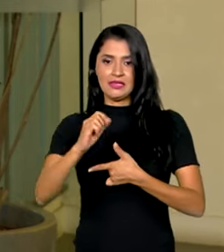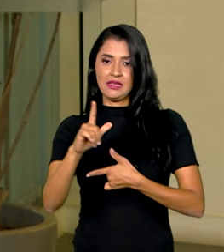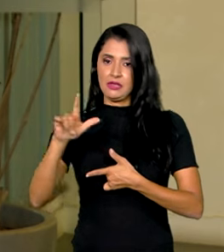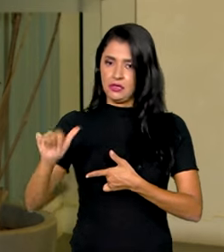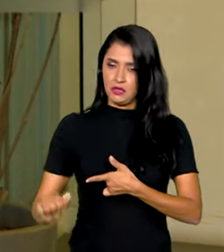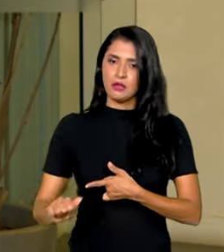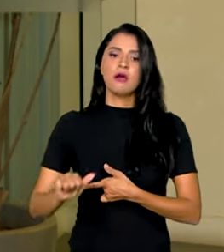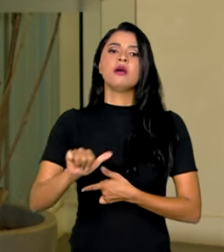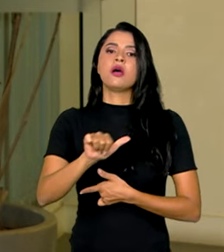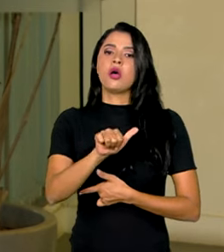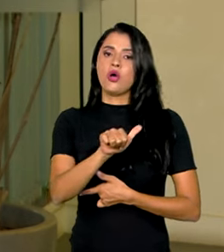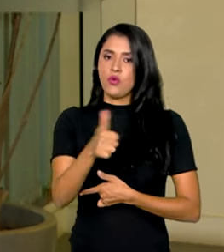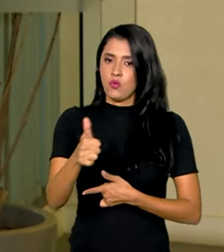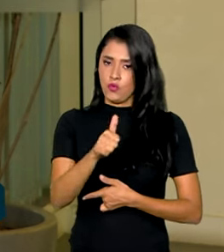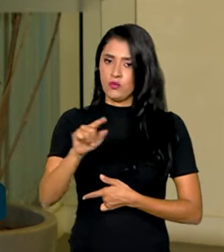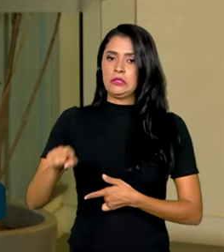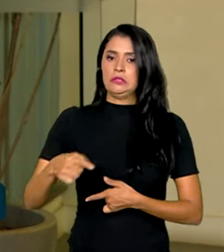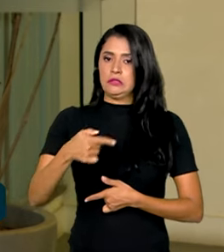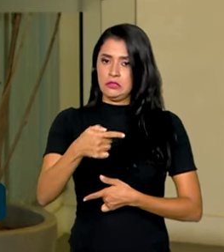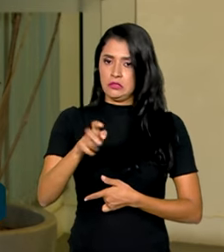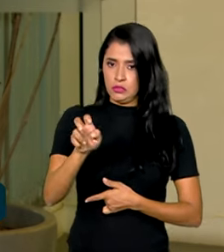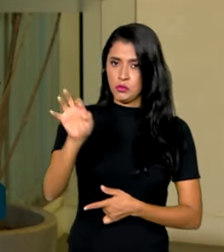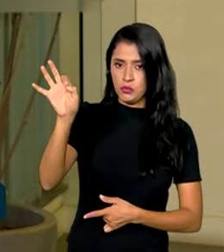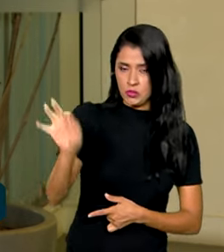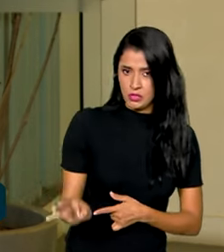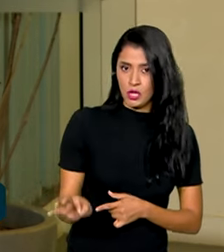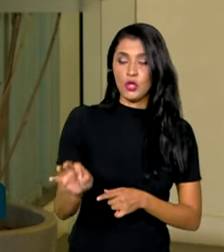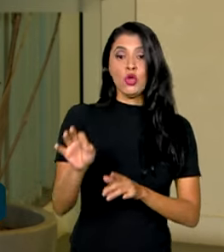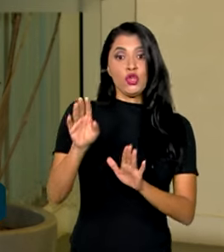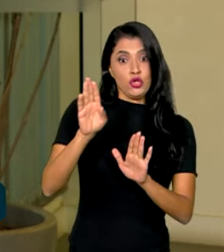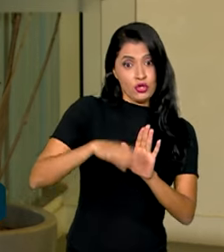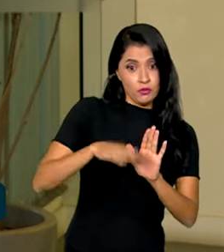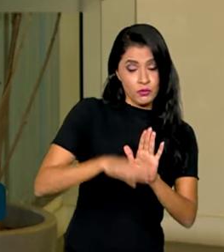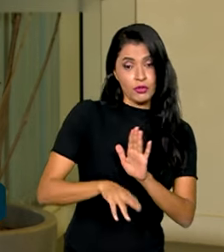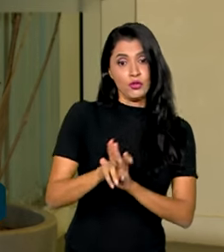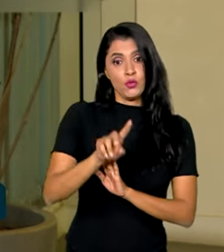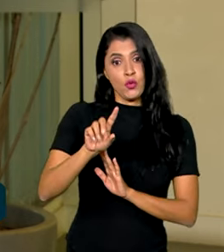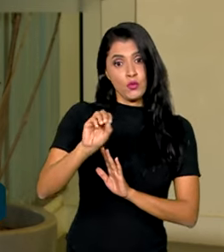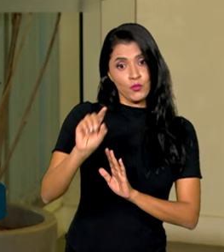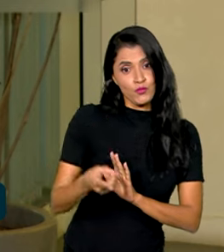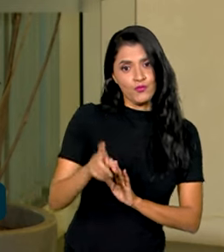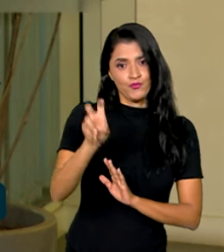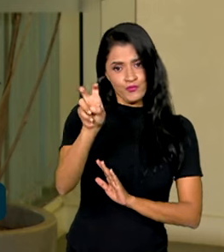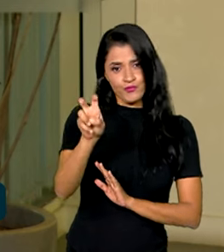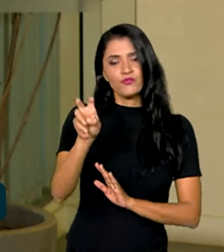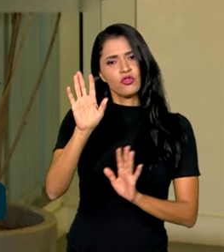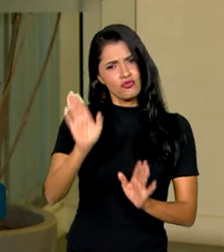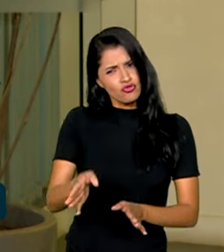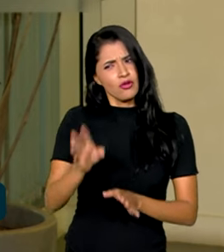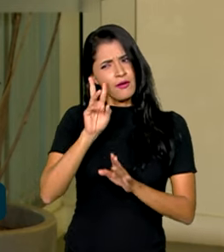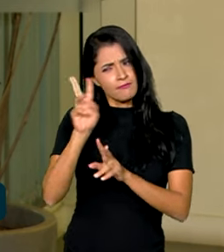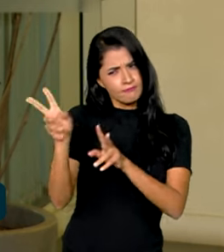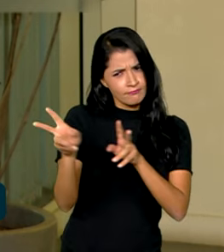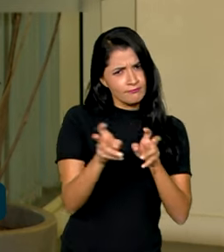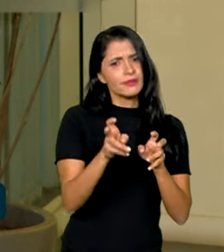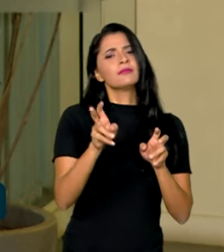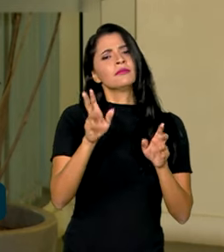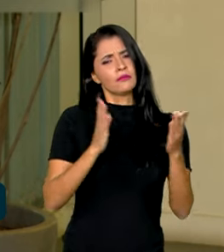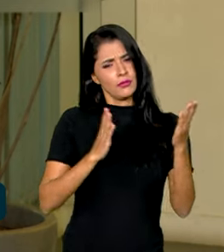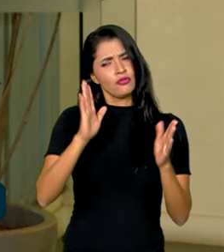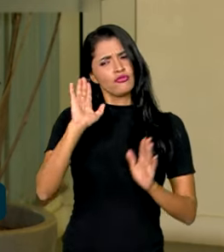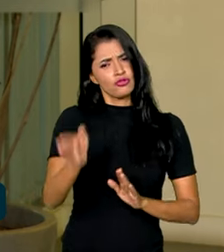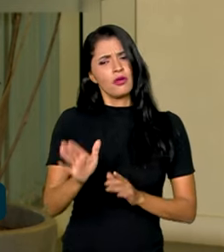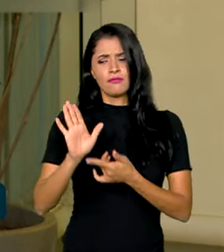,75%, um corte de meio ponto percentual, como já era previsto tanto pelo mercado financeiro e também